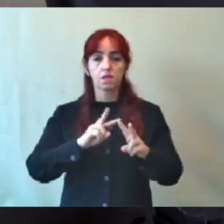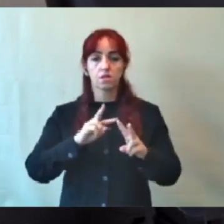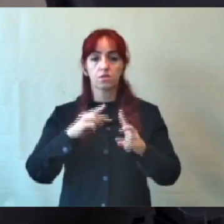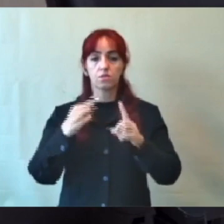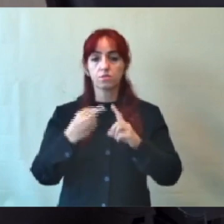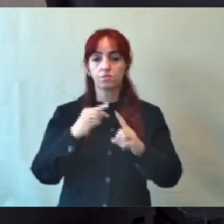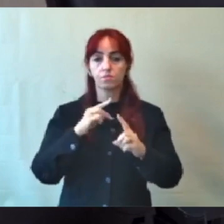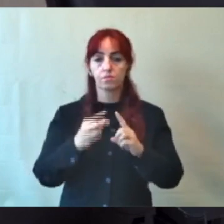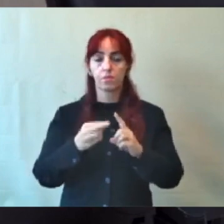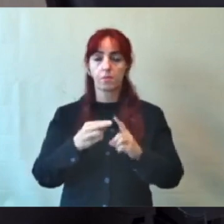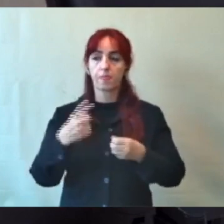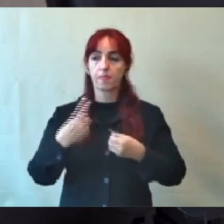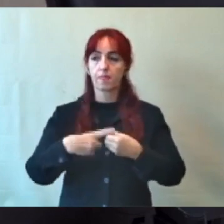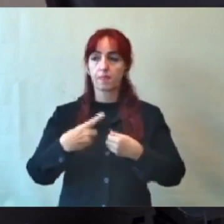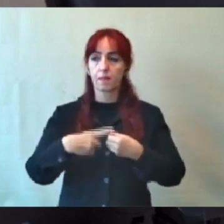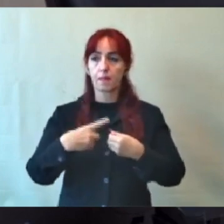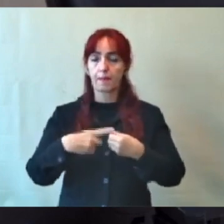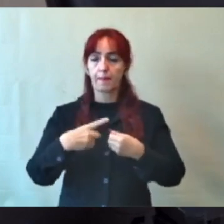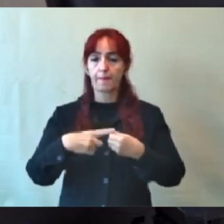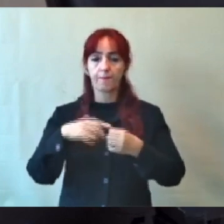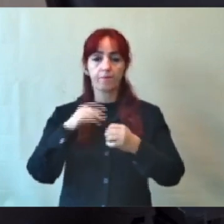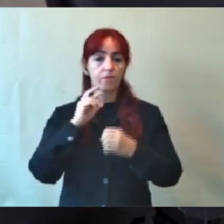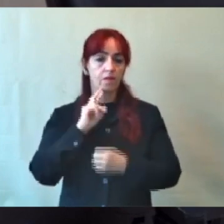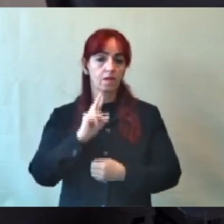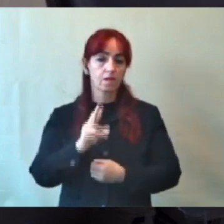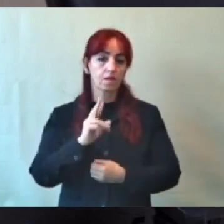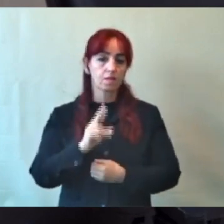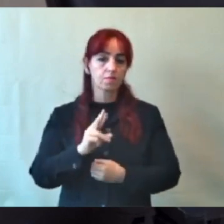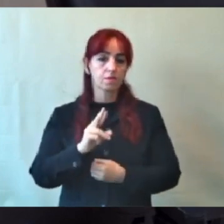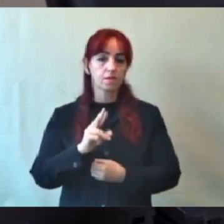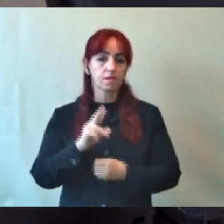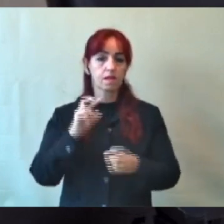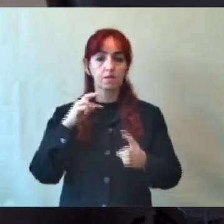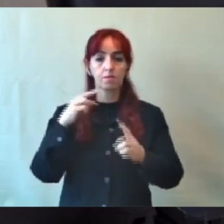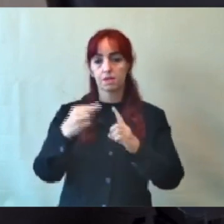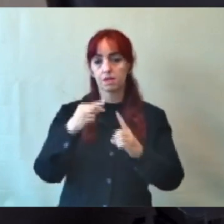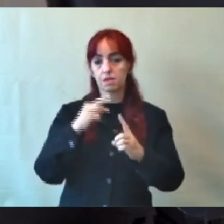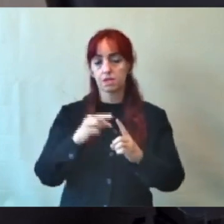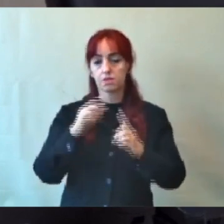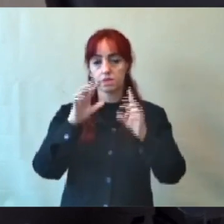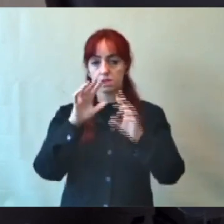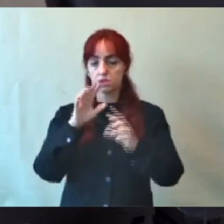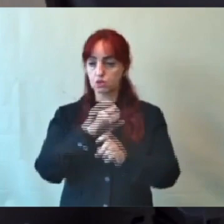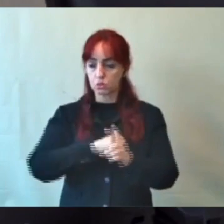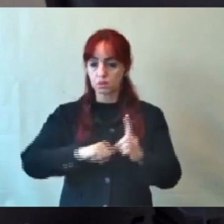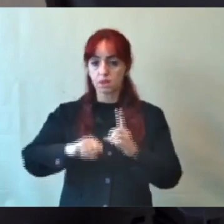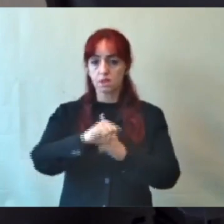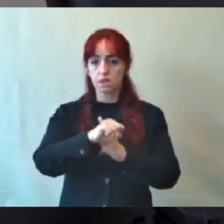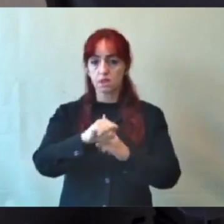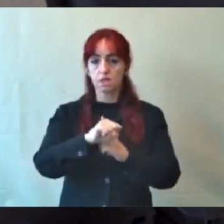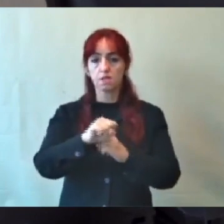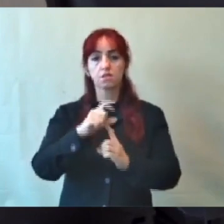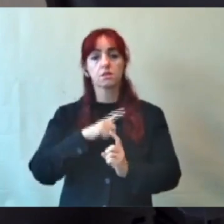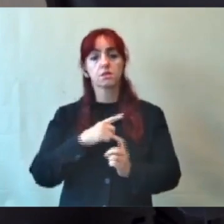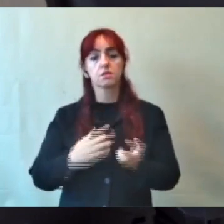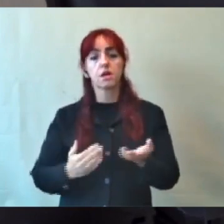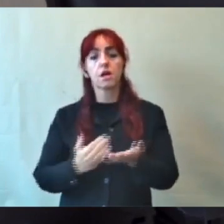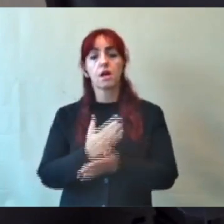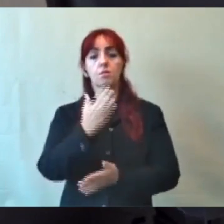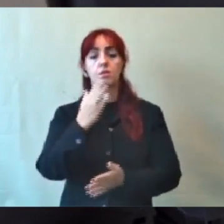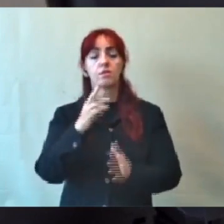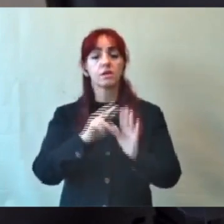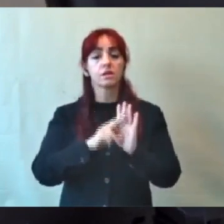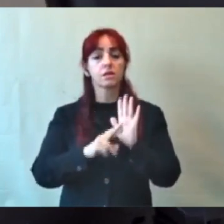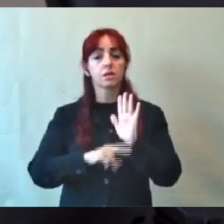e que venha corresponder às expectativas da sociedade. O requerimento foi aprovado, o requerimento 93 de